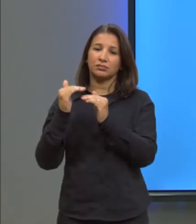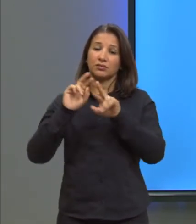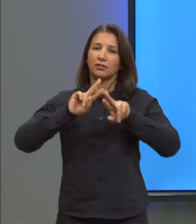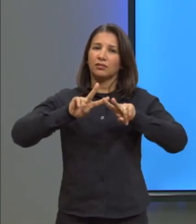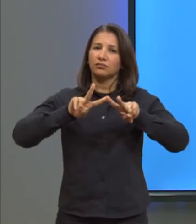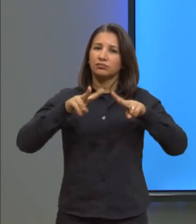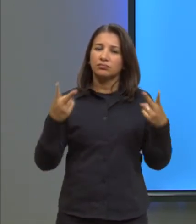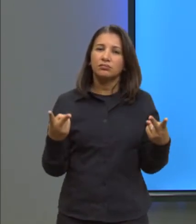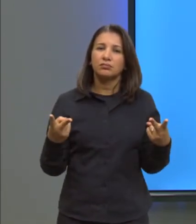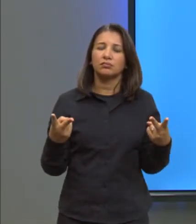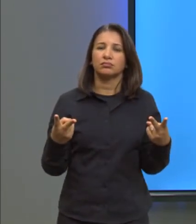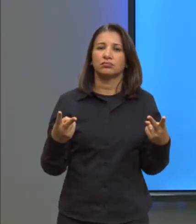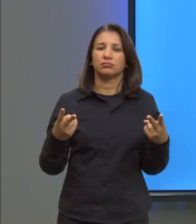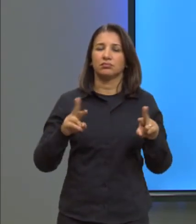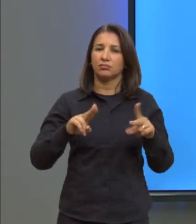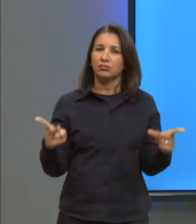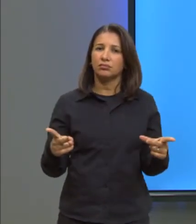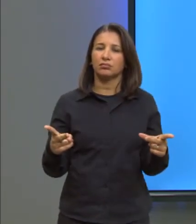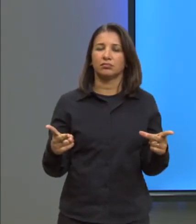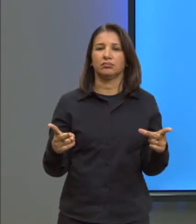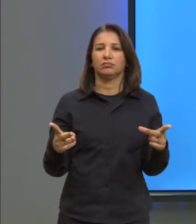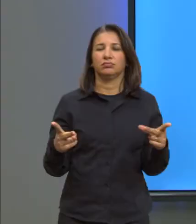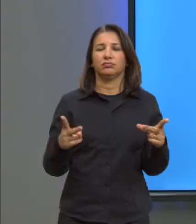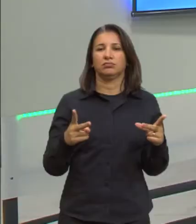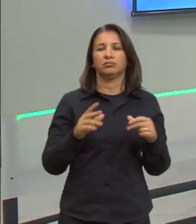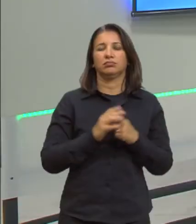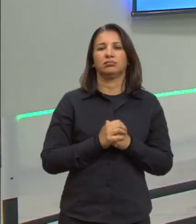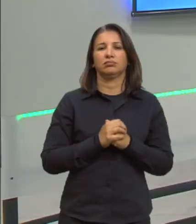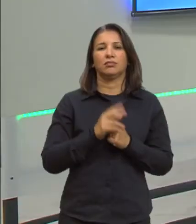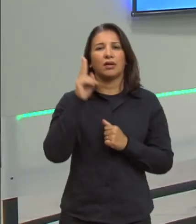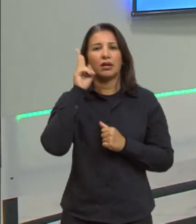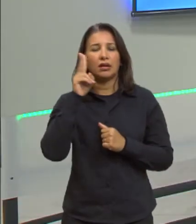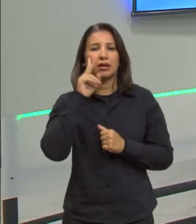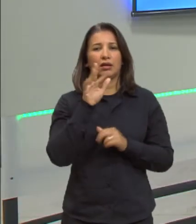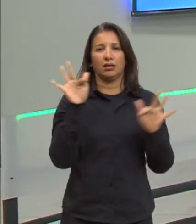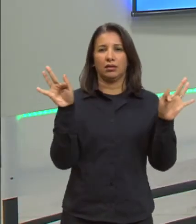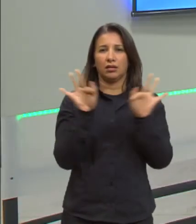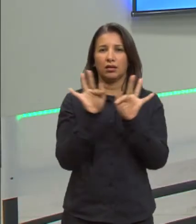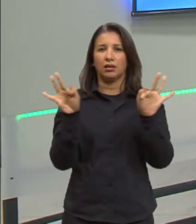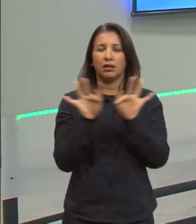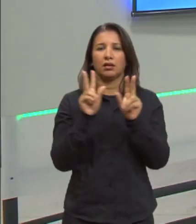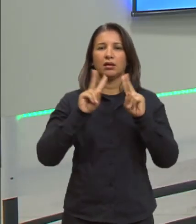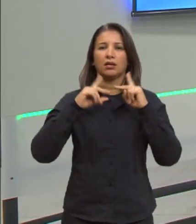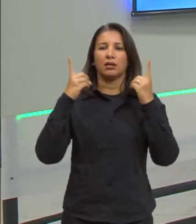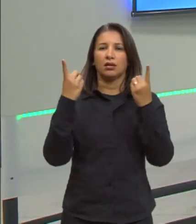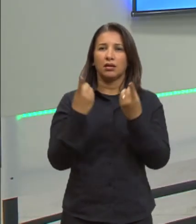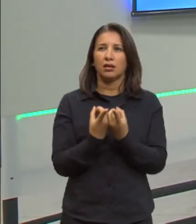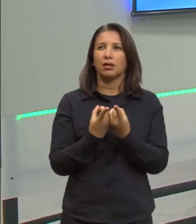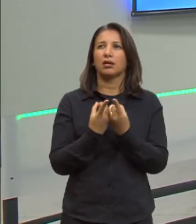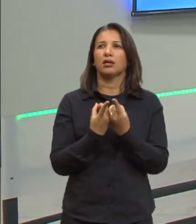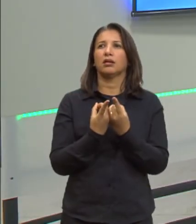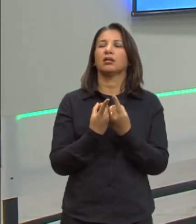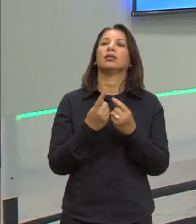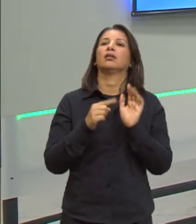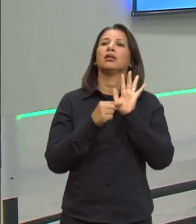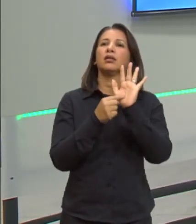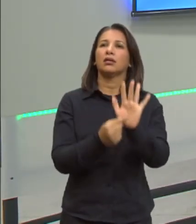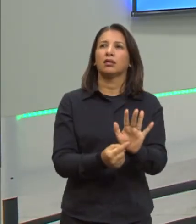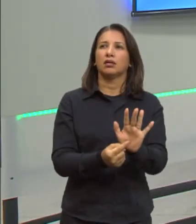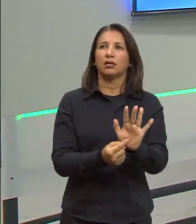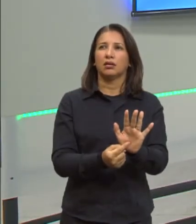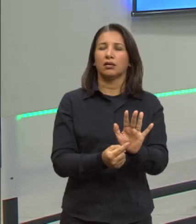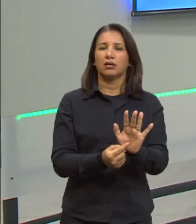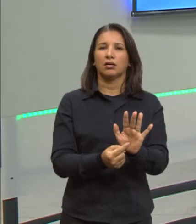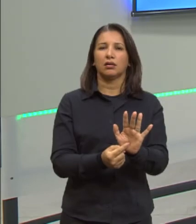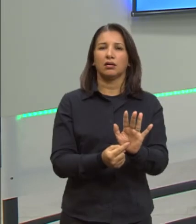proporcionais. Vamos lembrar da fórmula da densidade aqui. Densidade é igual à